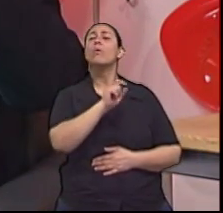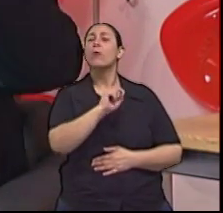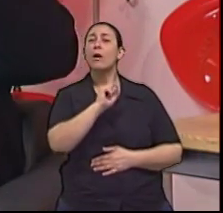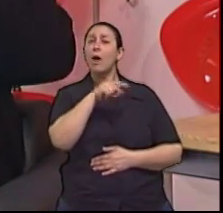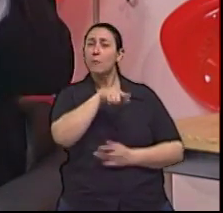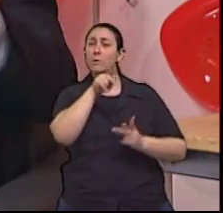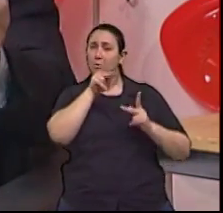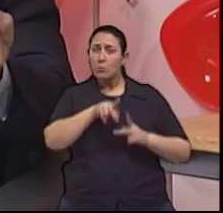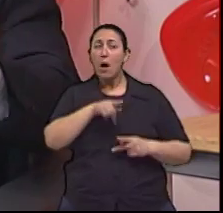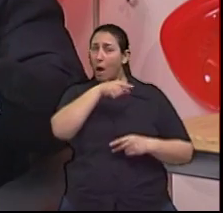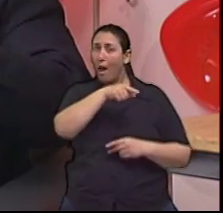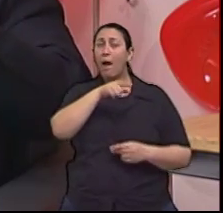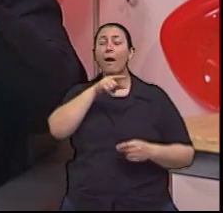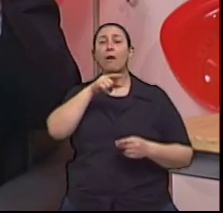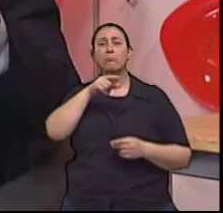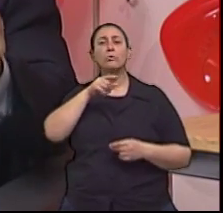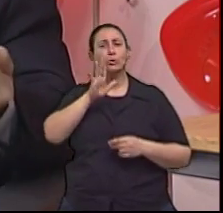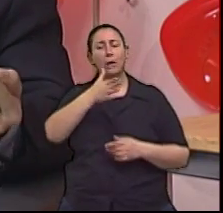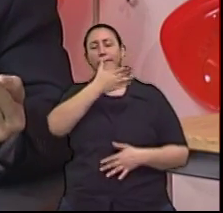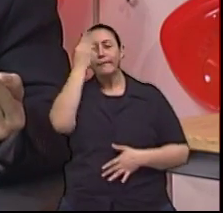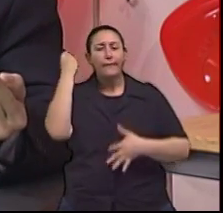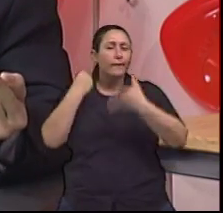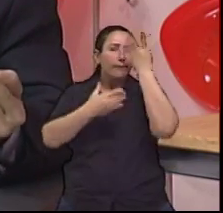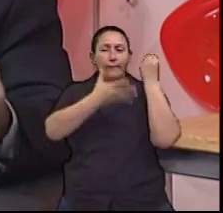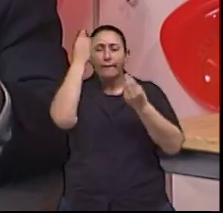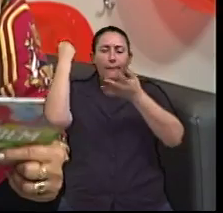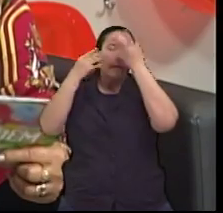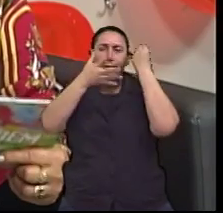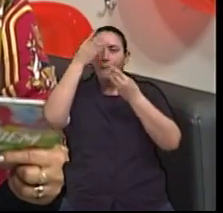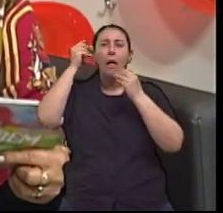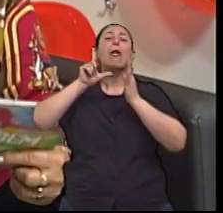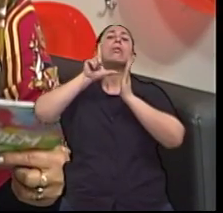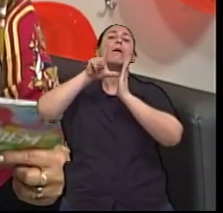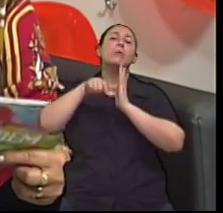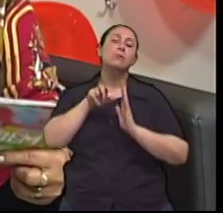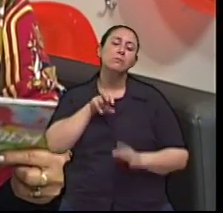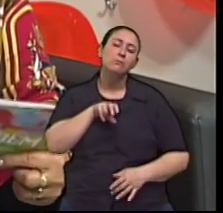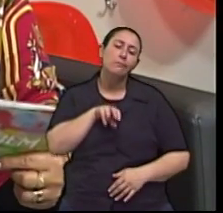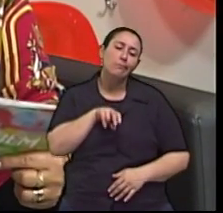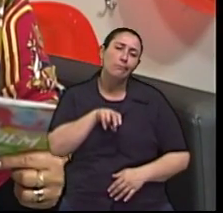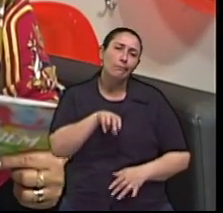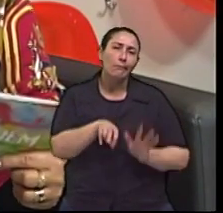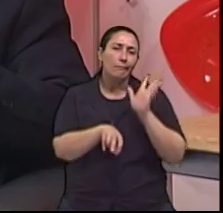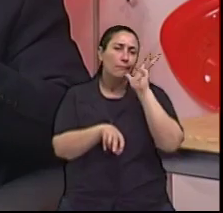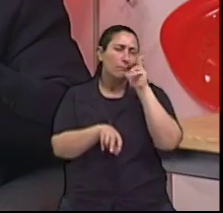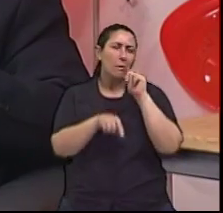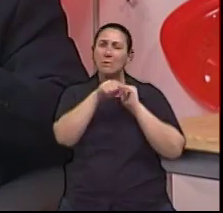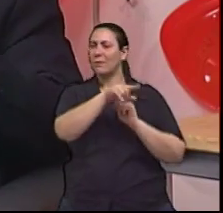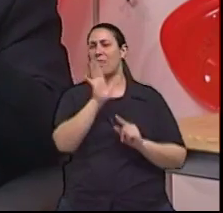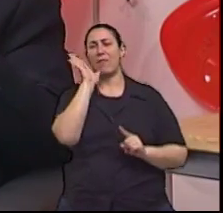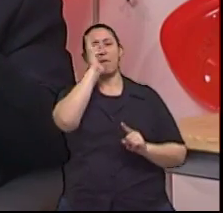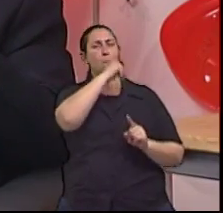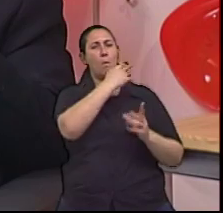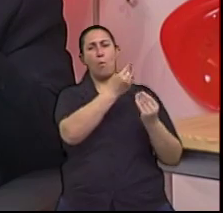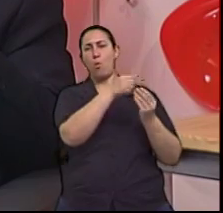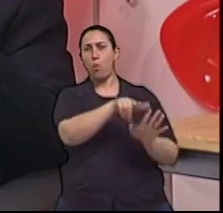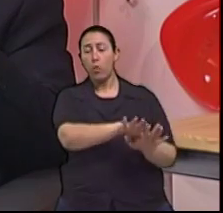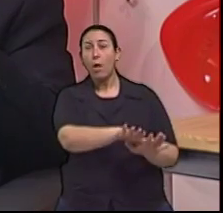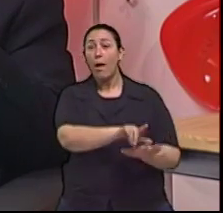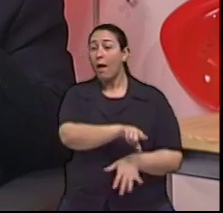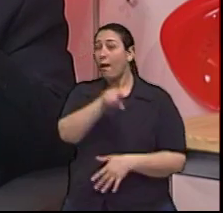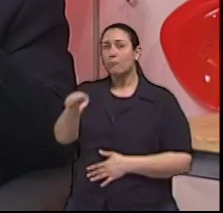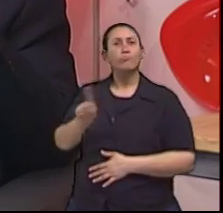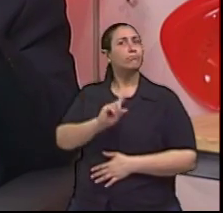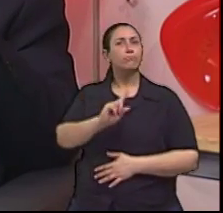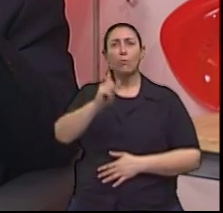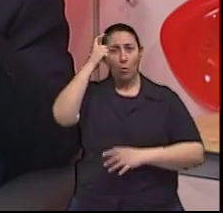passos curtos muito tardiamente, após anos de evolução do Alzheimer, até finalmente ficarem acamados. Na demência vascular é o contrário. As pessoas já,